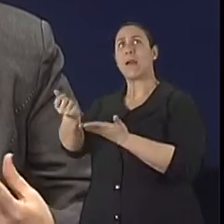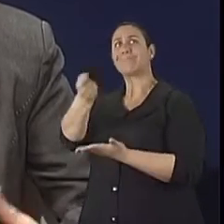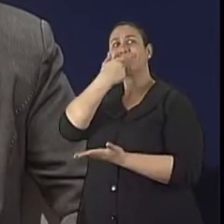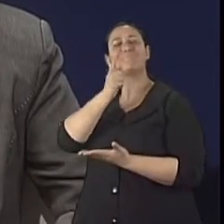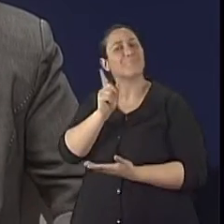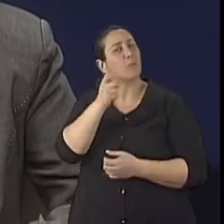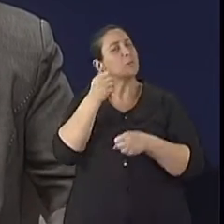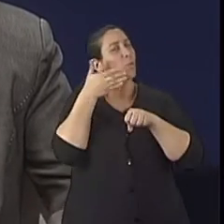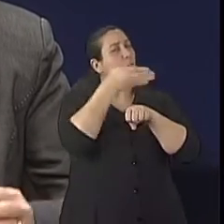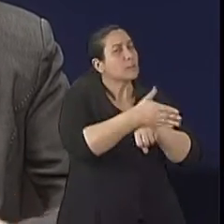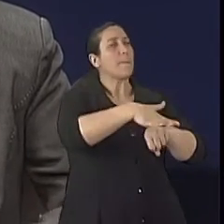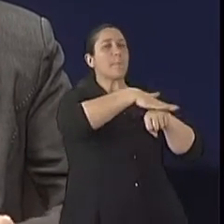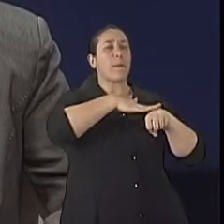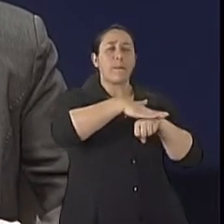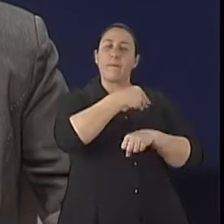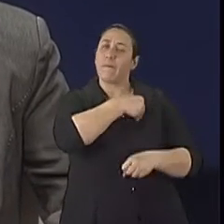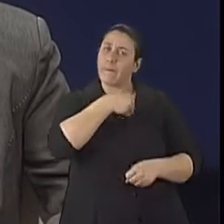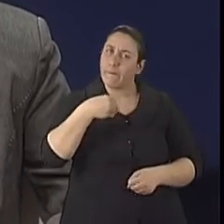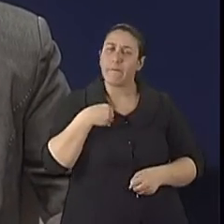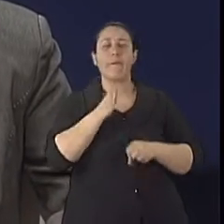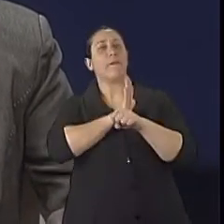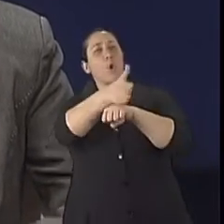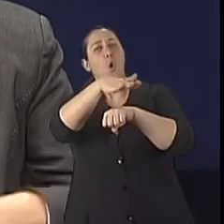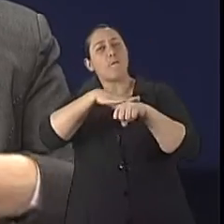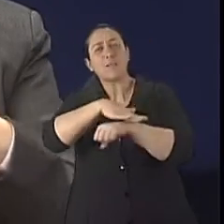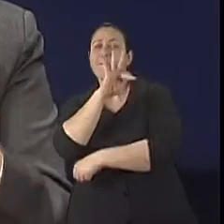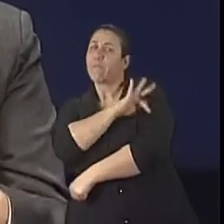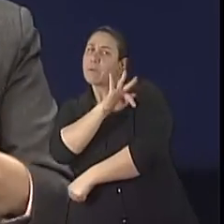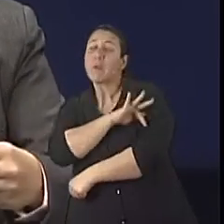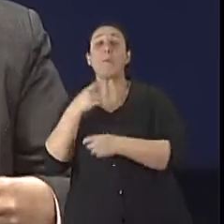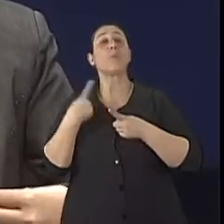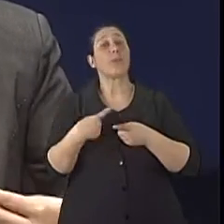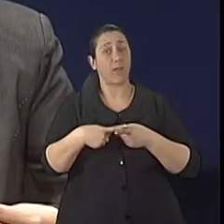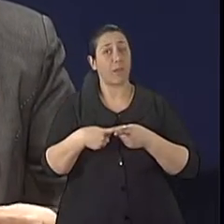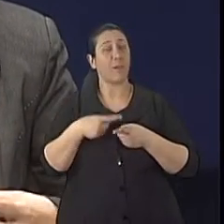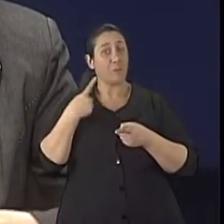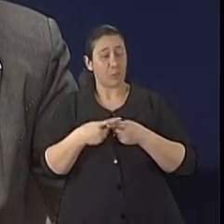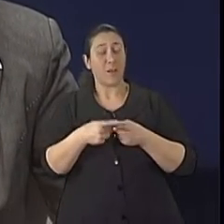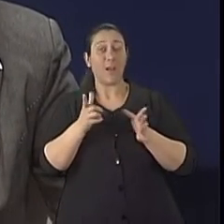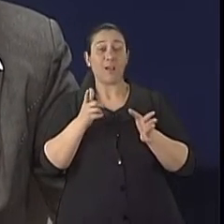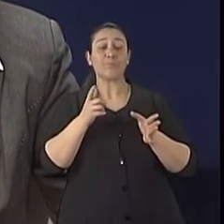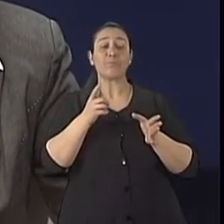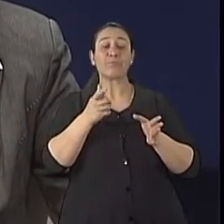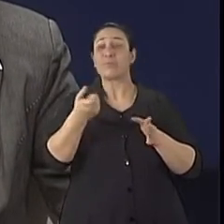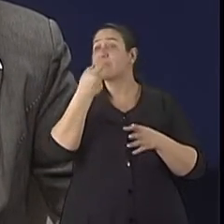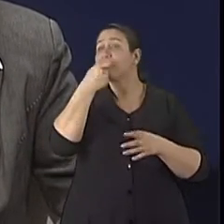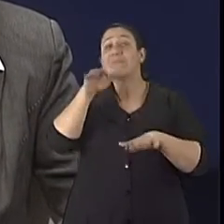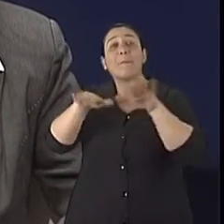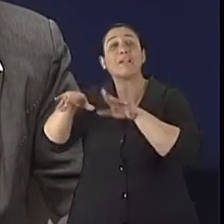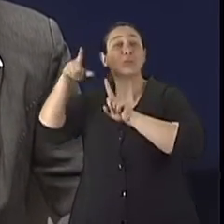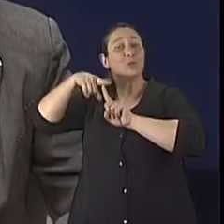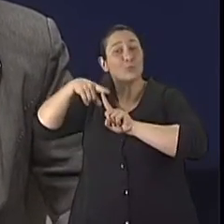conversar com o médico e procurar evitar a automedicação. Porque além da questão peculiar à farmacoterapia do